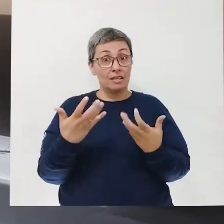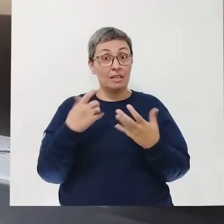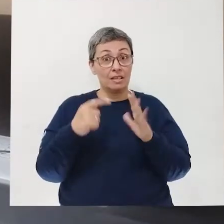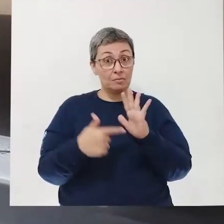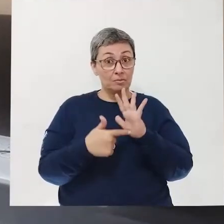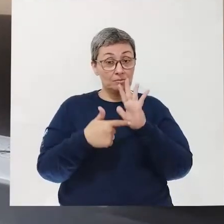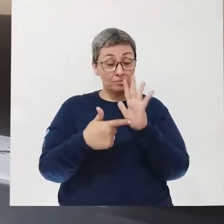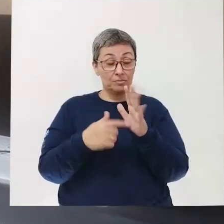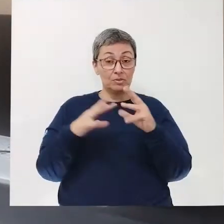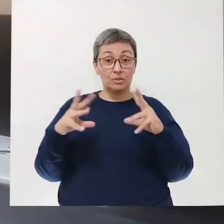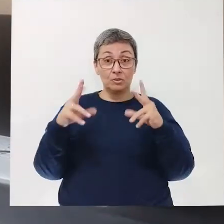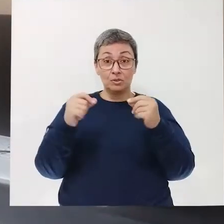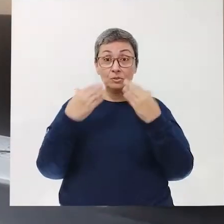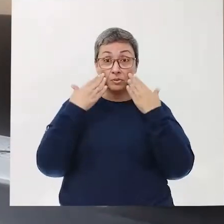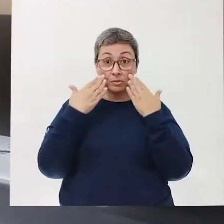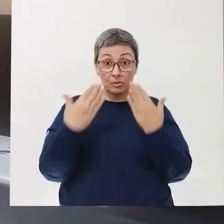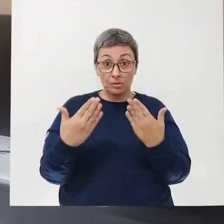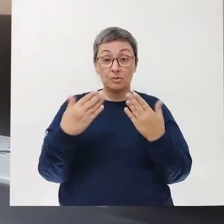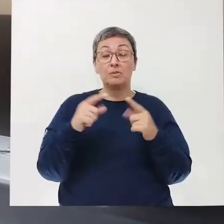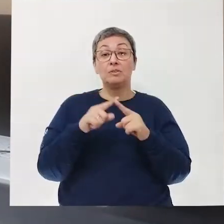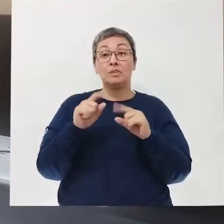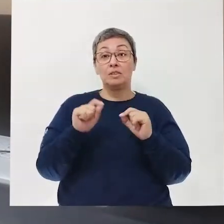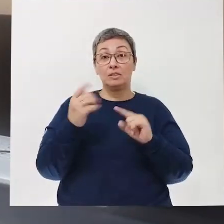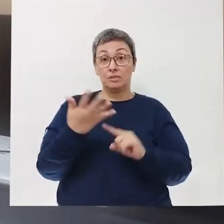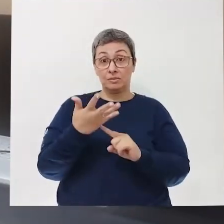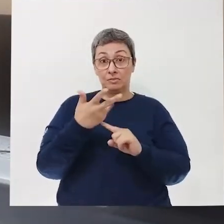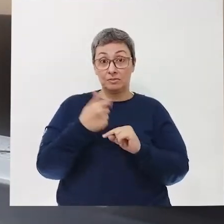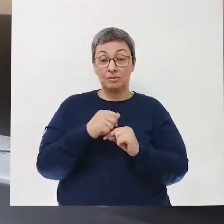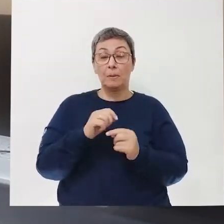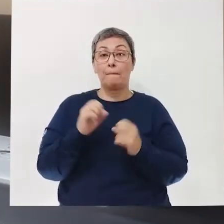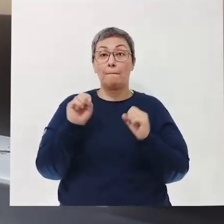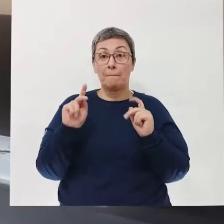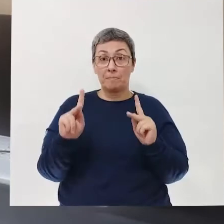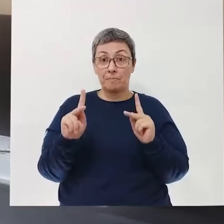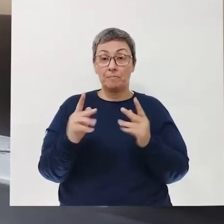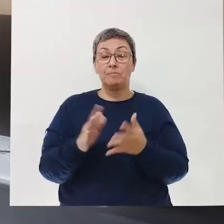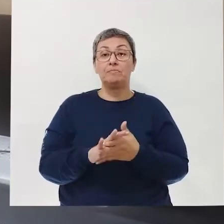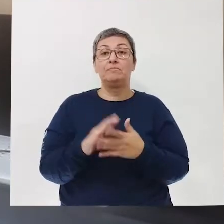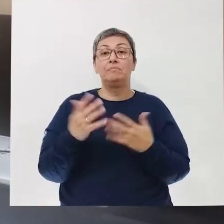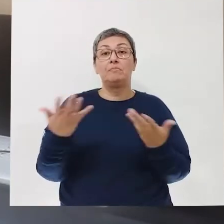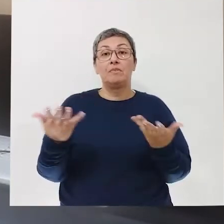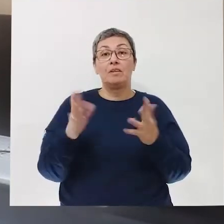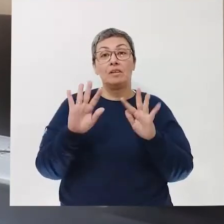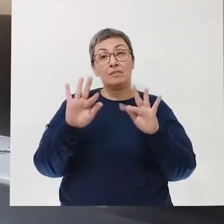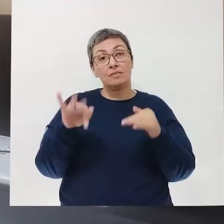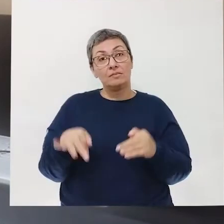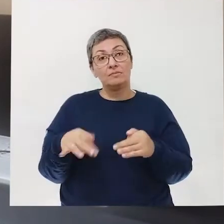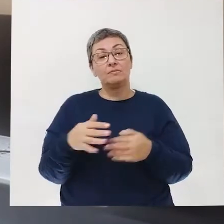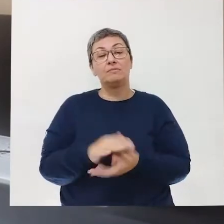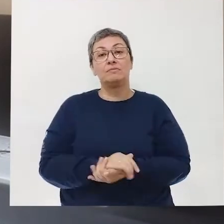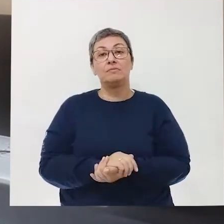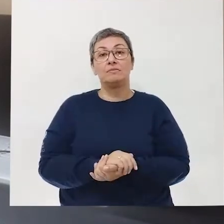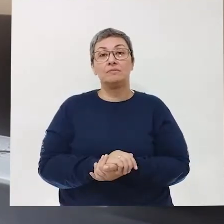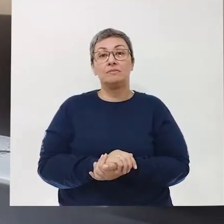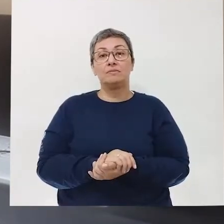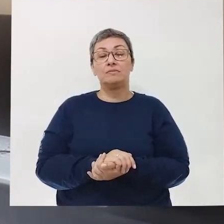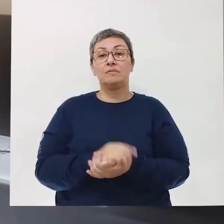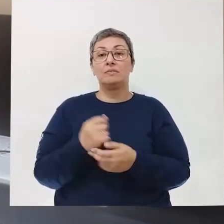quero trazer aqui pra todo mundo ver a sua obra de arte tá bom? Gente estamos encerrando